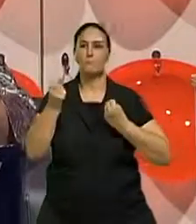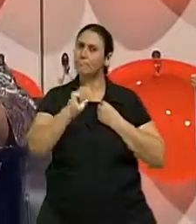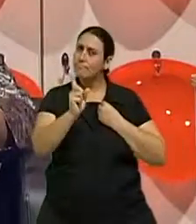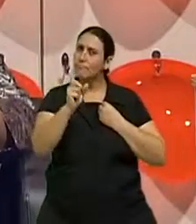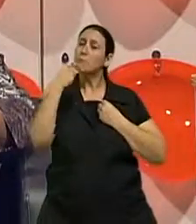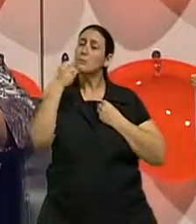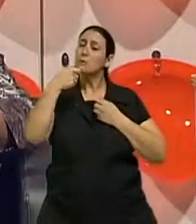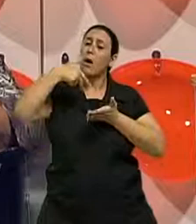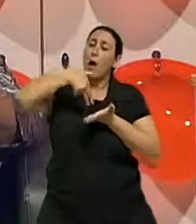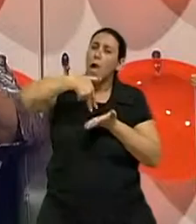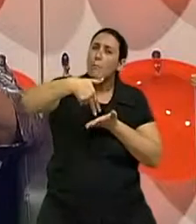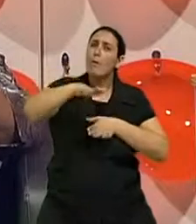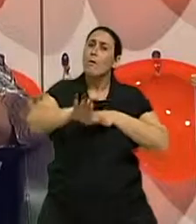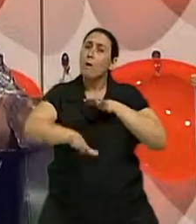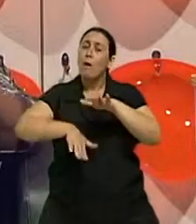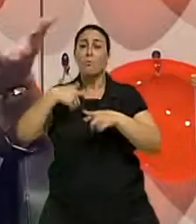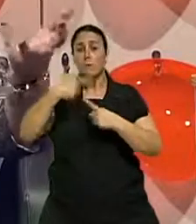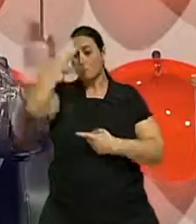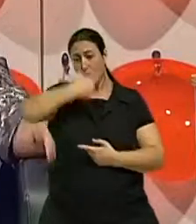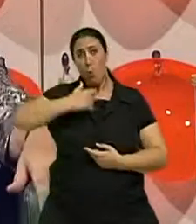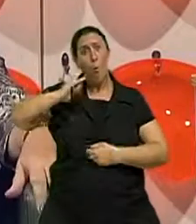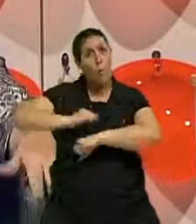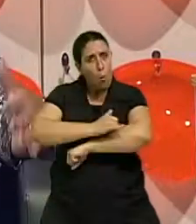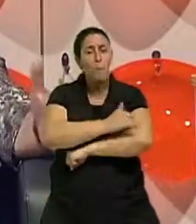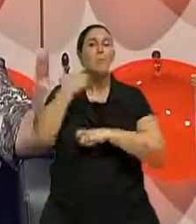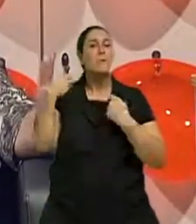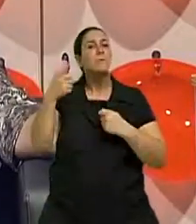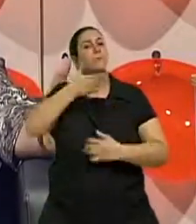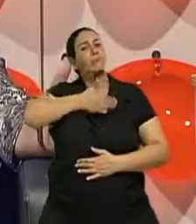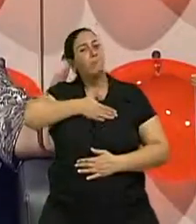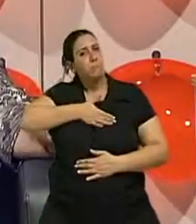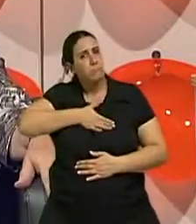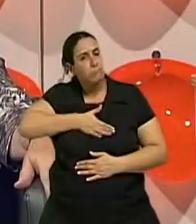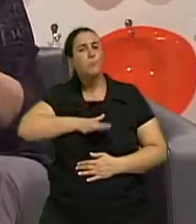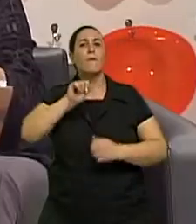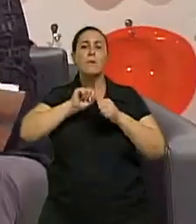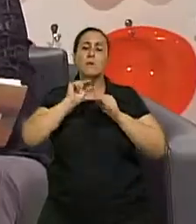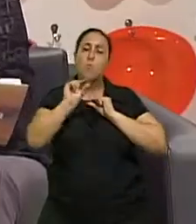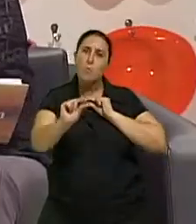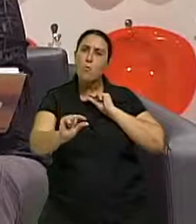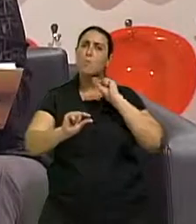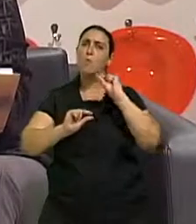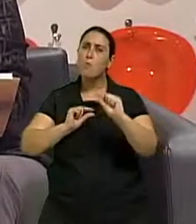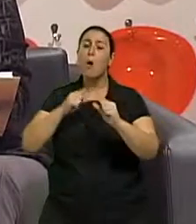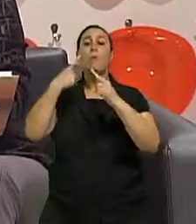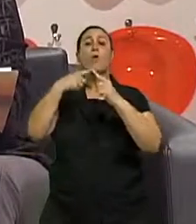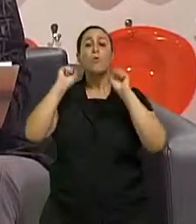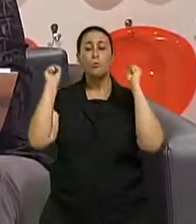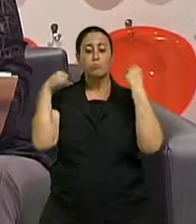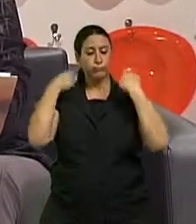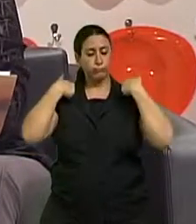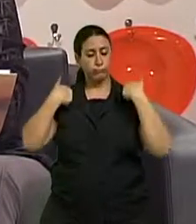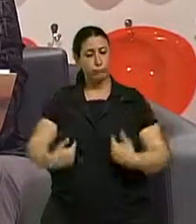a gente está com sobrepeso ou quando não está com a musculatura preparada para tal. Ou seja, mas os músculos têm a ver com